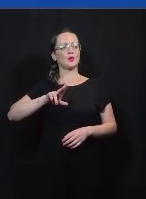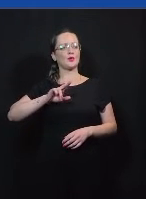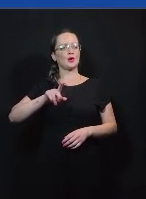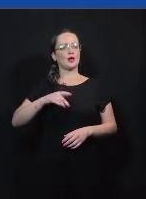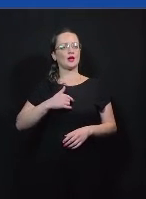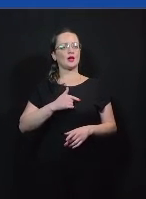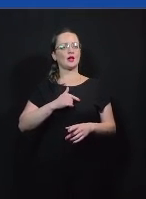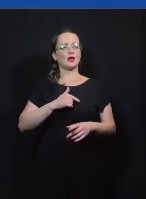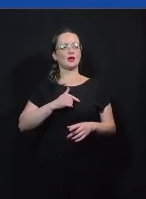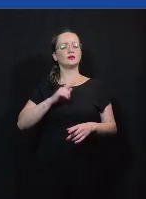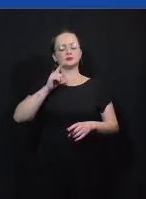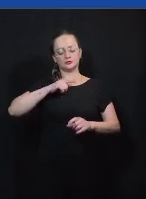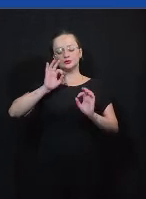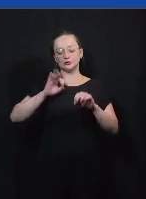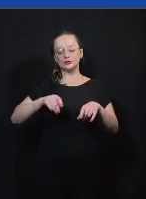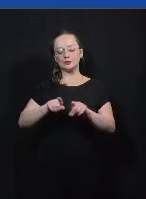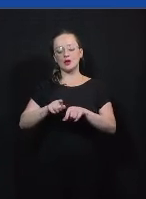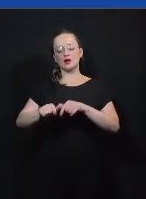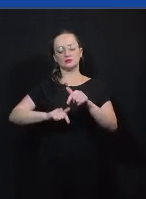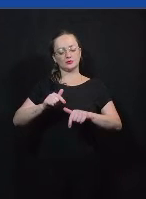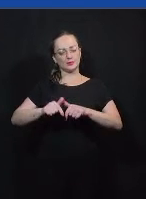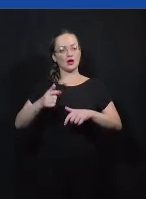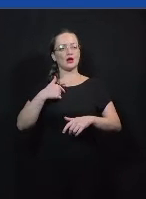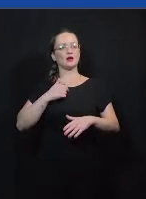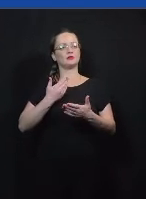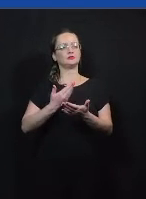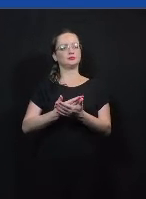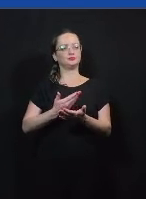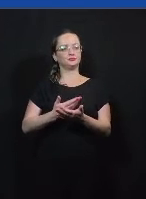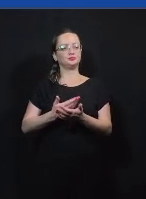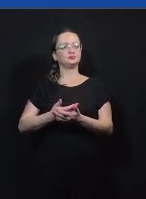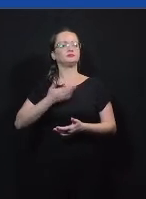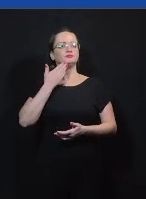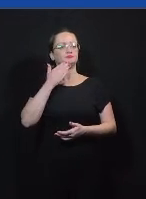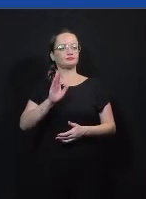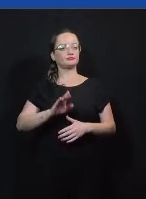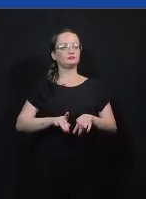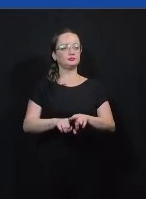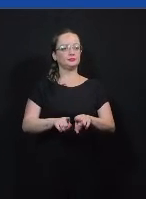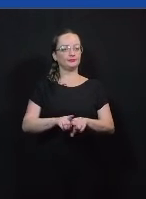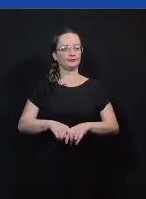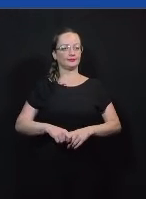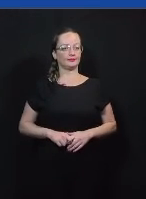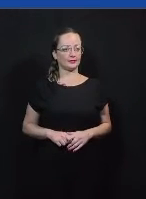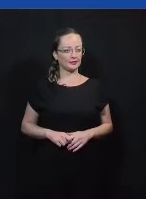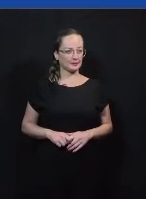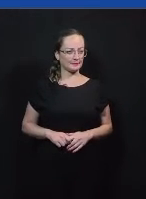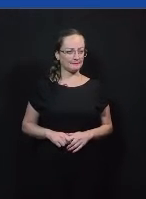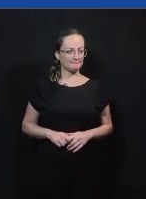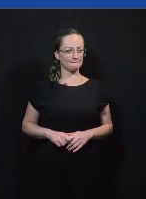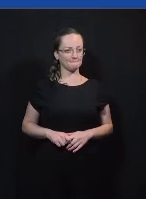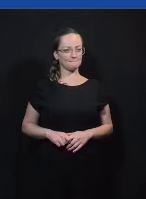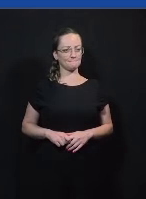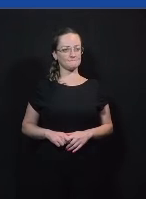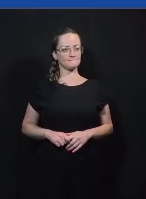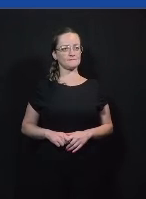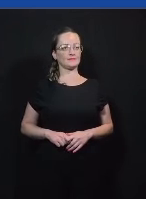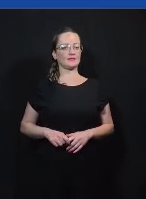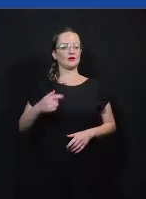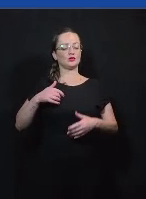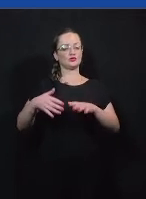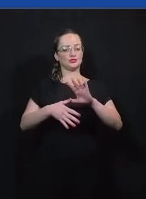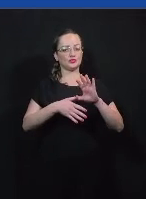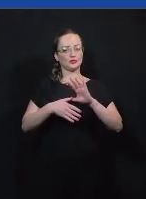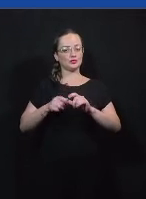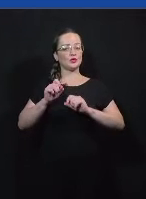usar a ferramenta de debate em sala de aula para desenvolver temas em história em literatura em filosofia em geografia o que eles